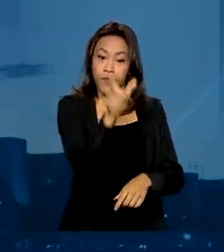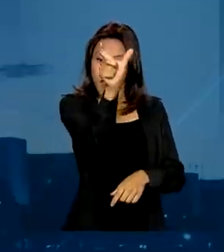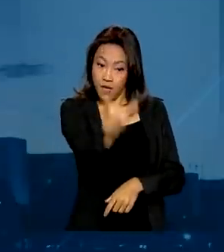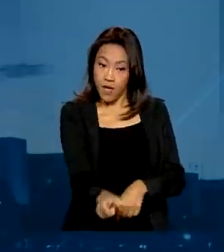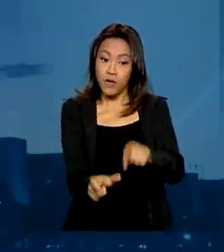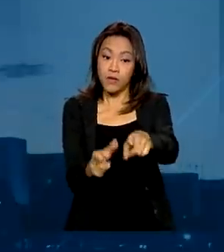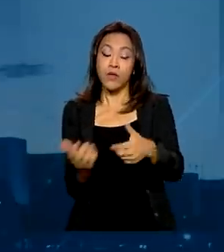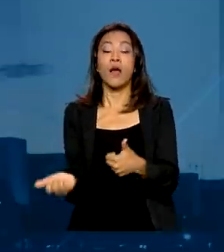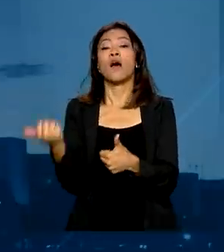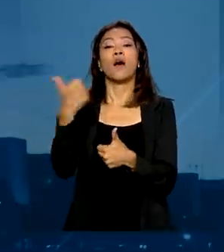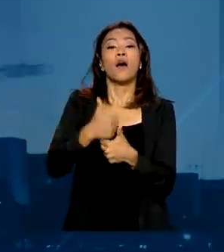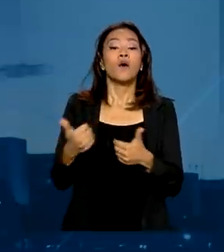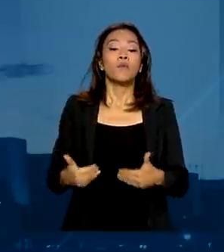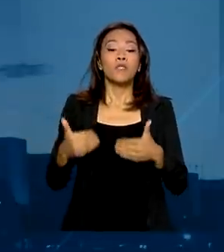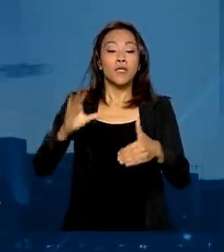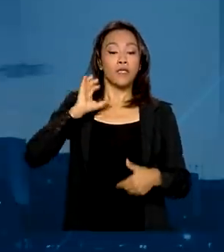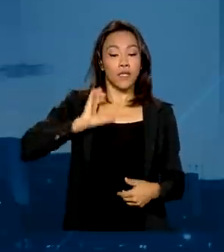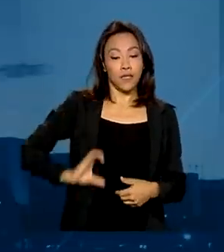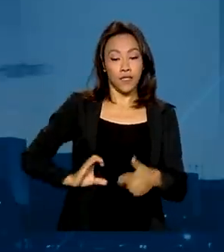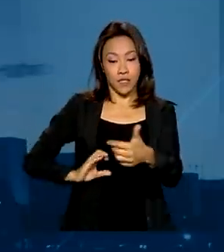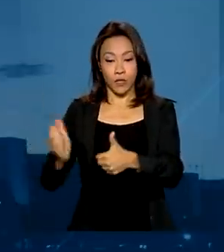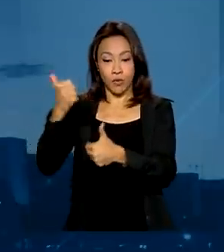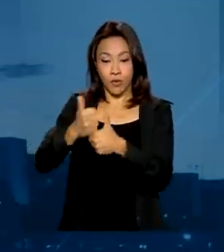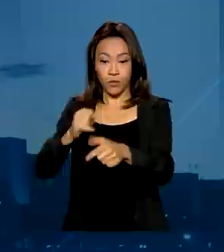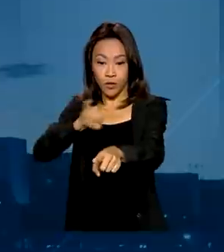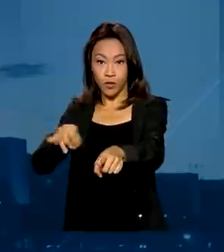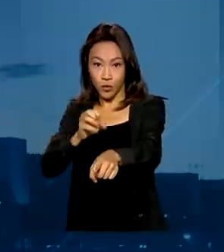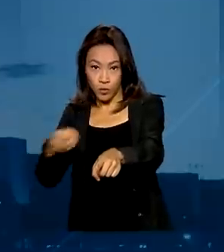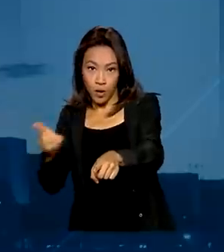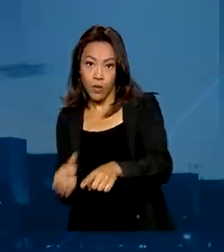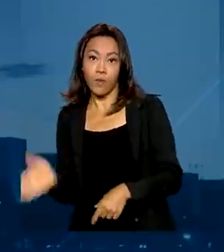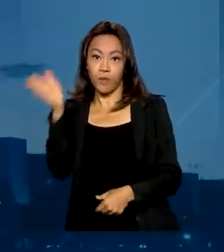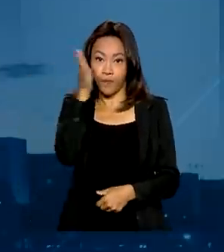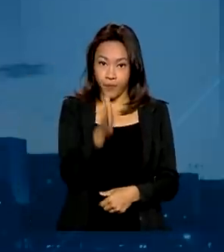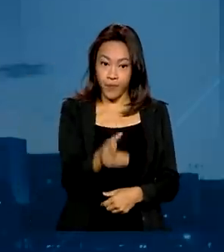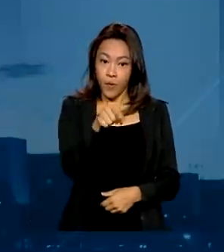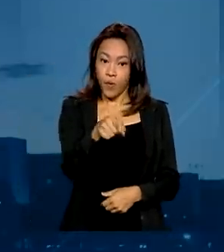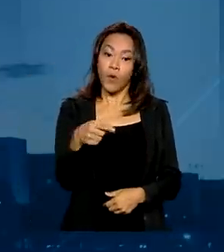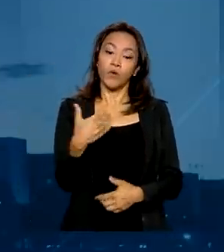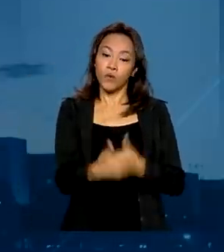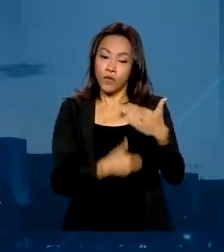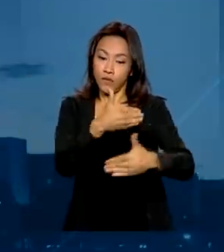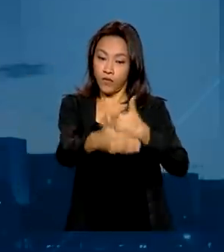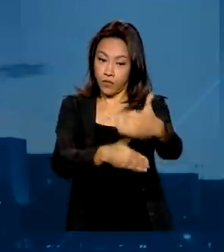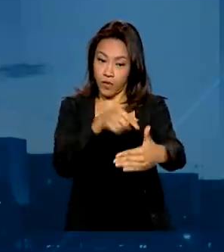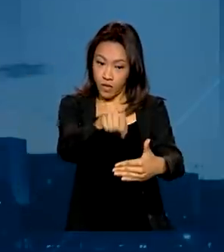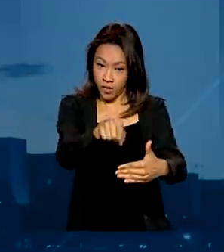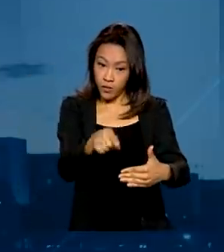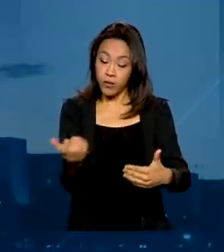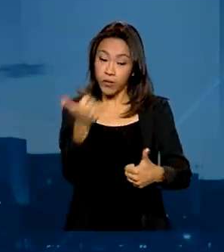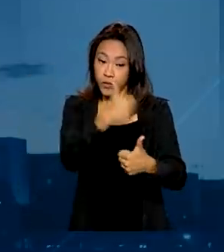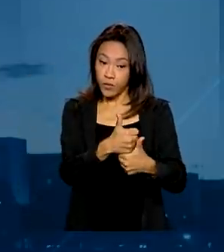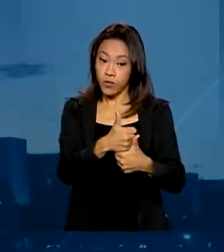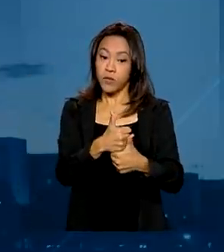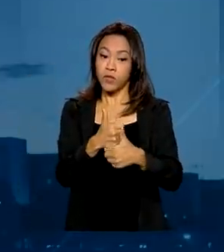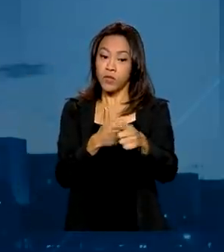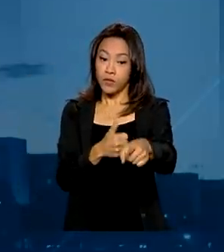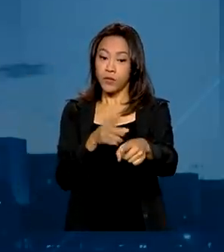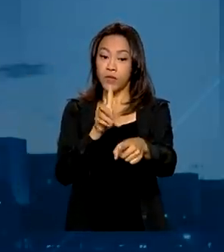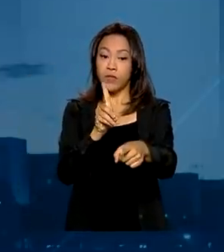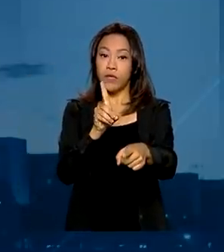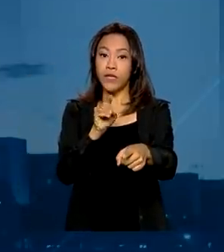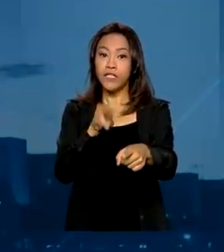assumiu o Ministério da Cidadania, no lugar de João Roma. No Ministério do Desenvolvimento Regional, o substituto é Daniel